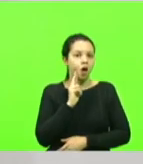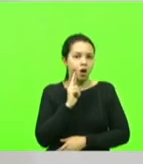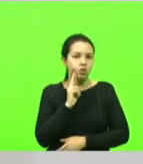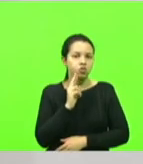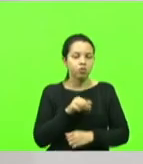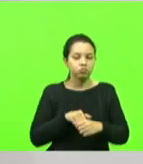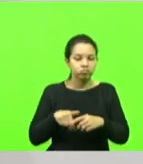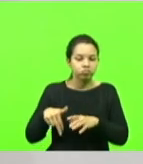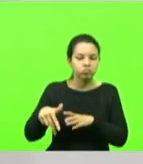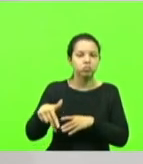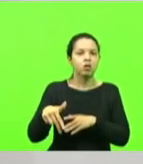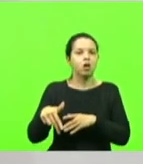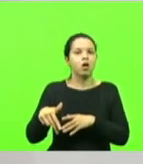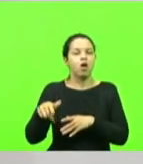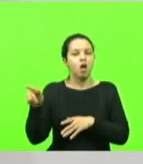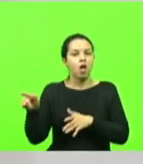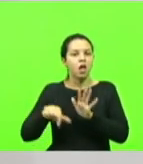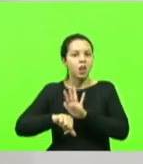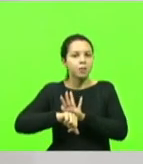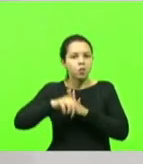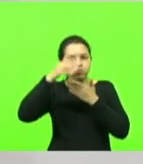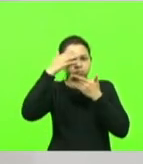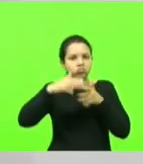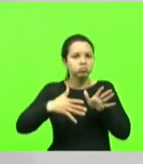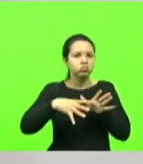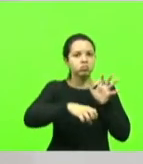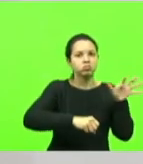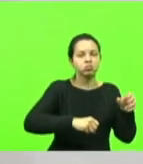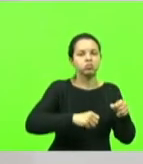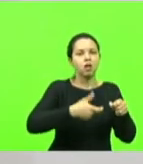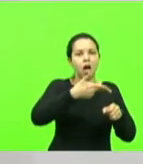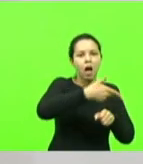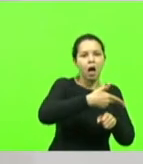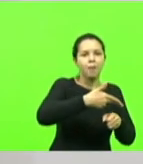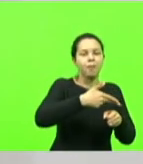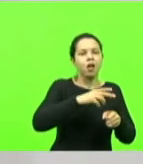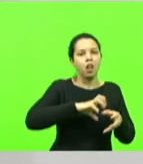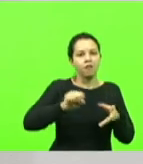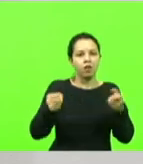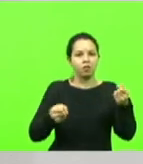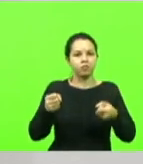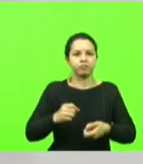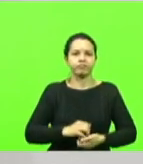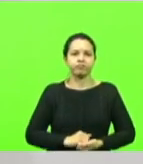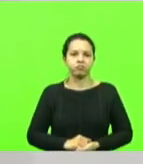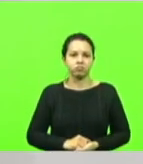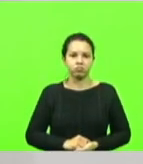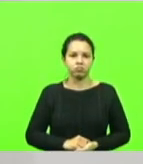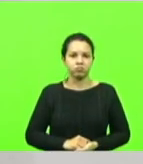os marginais renderam com armas e levaram a caminhonete. Por favor, coloca o vídeo.